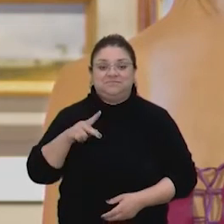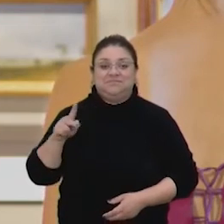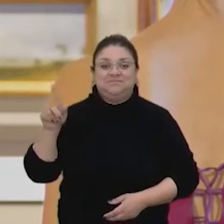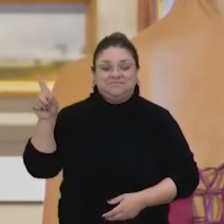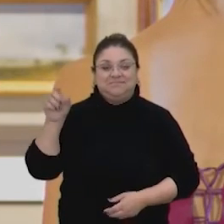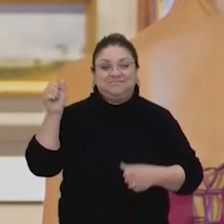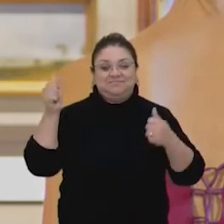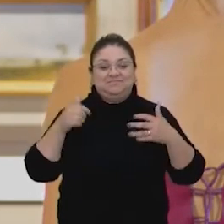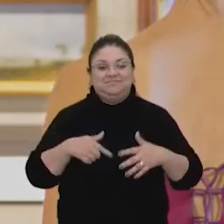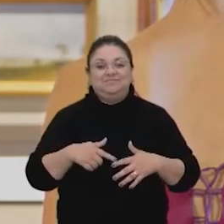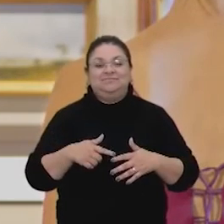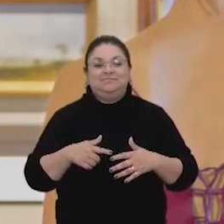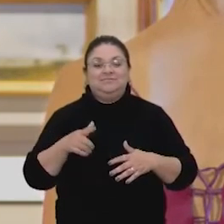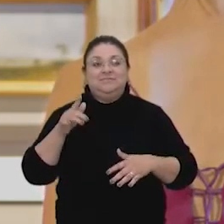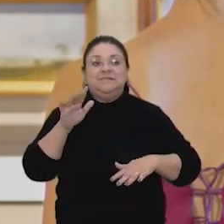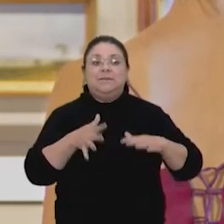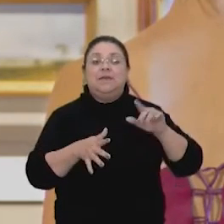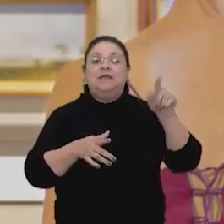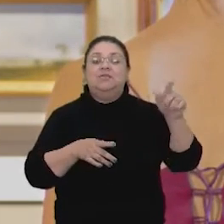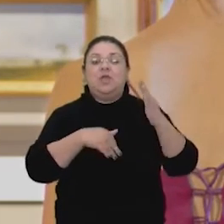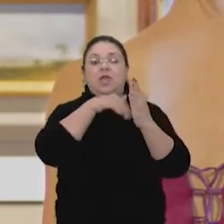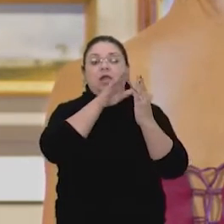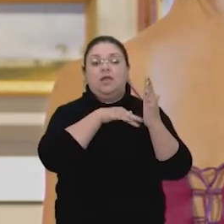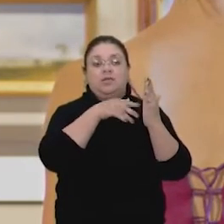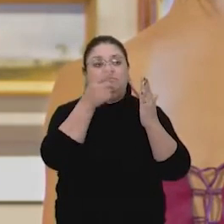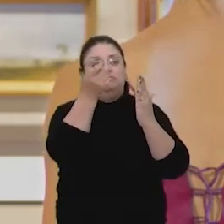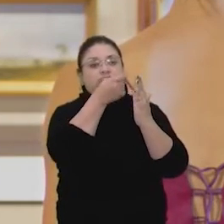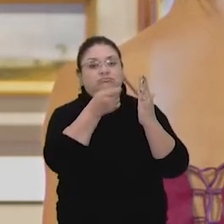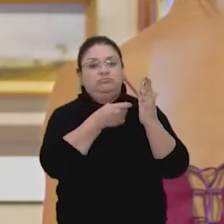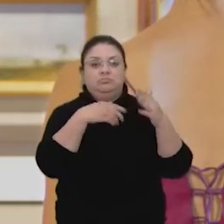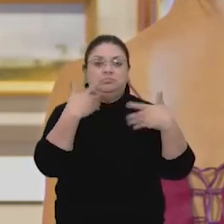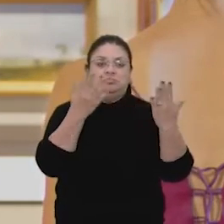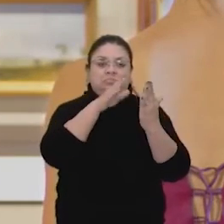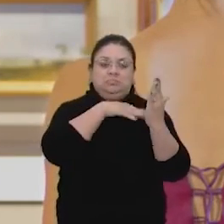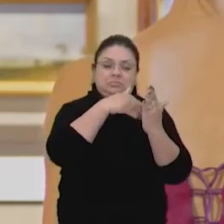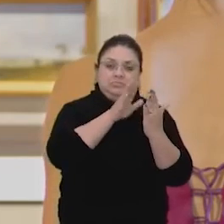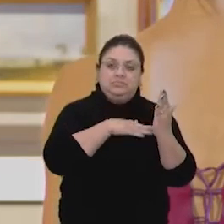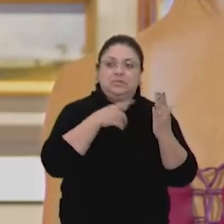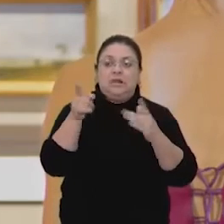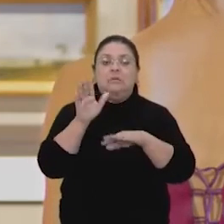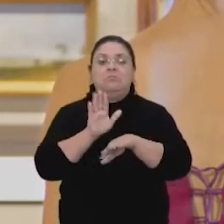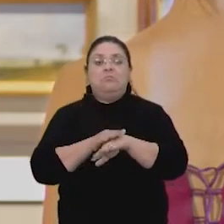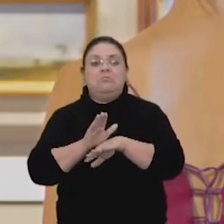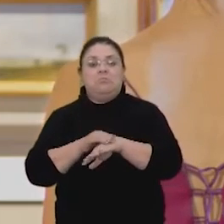Porque, assim, dependendo da intencionalidade do autor, e aí é legal a gente conhecer a história.